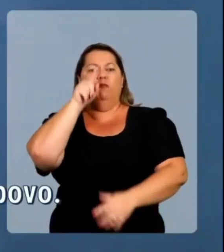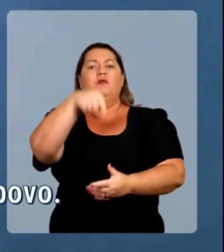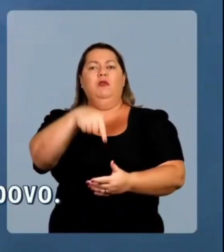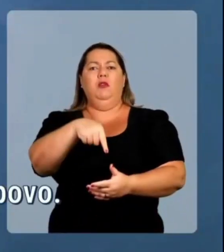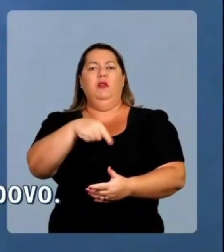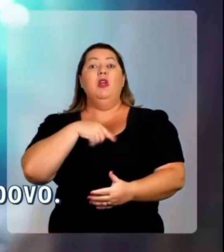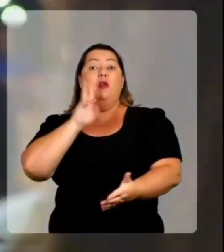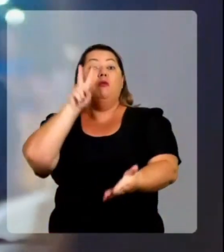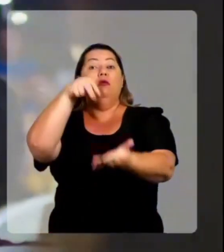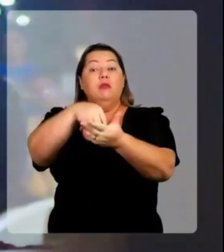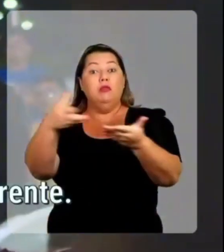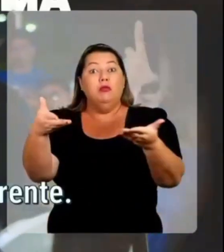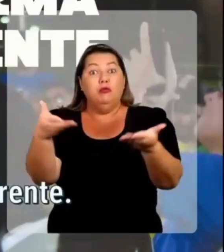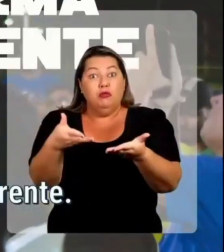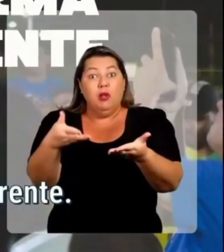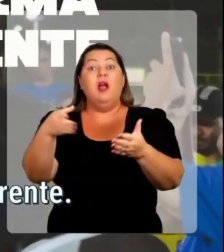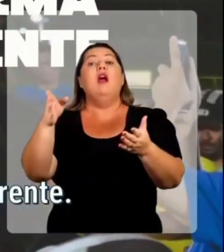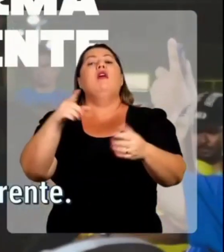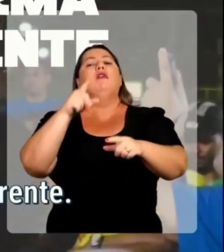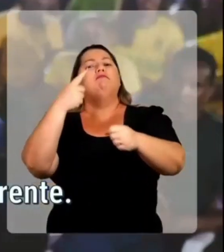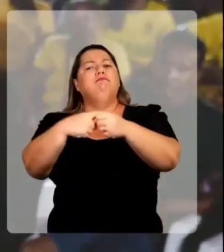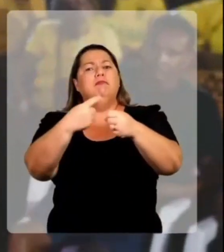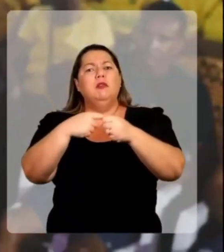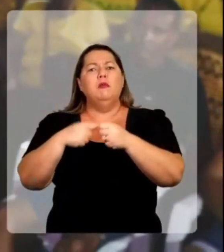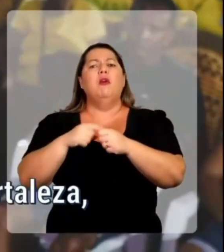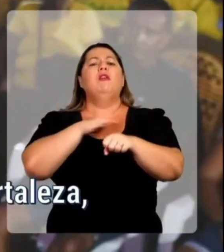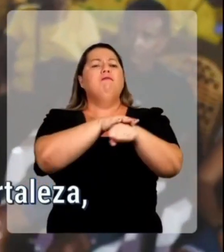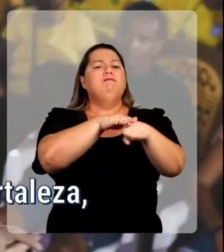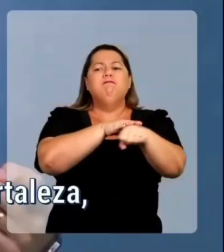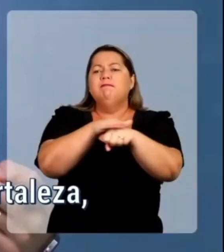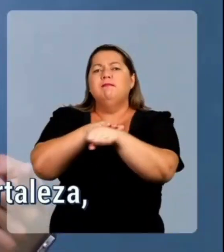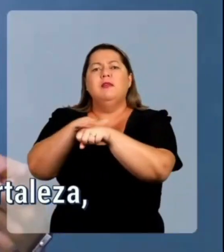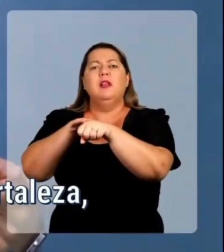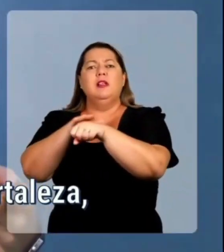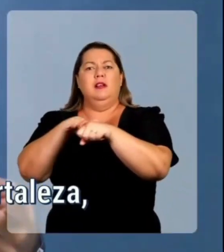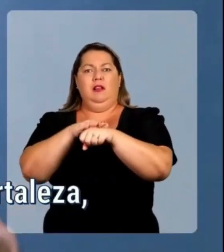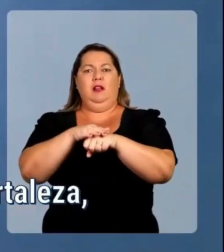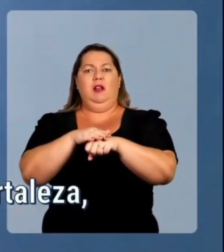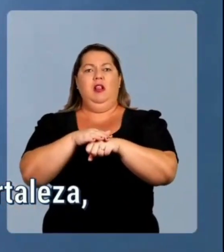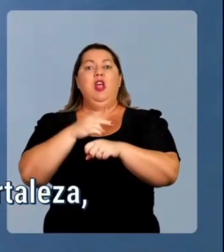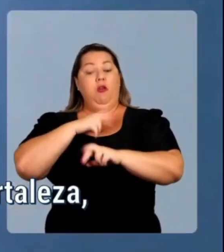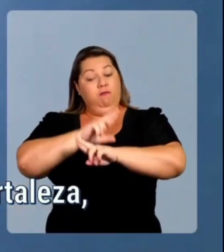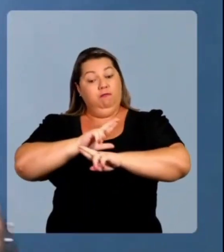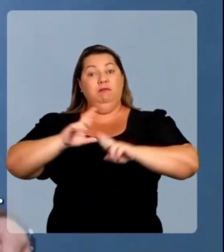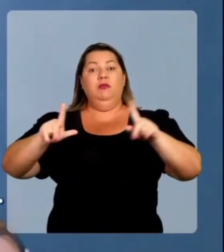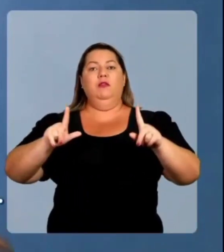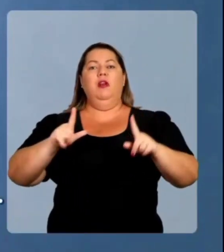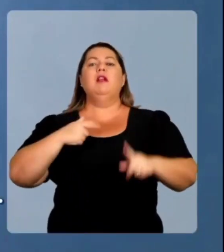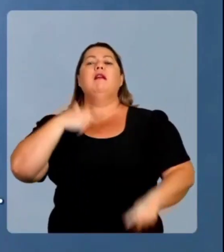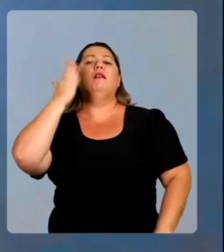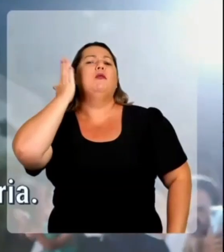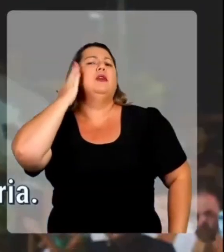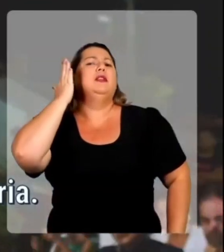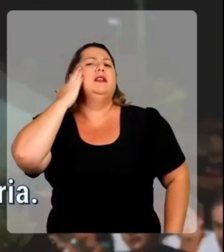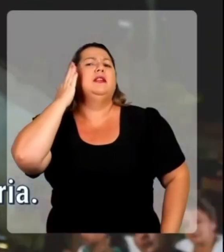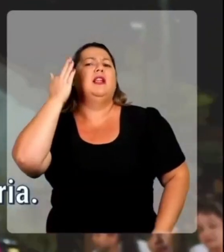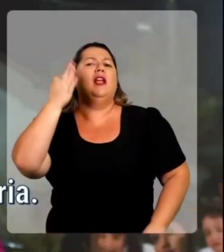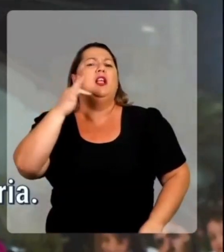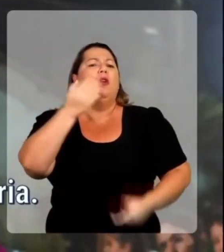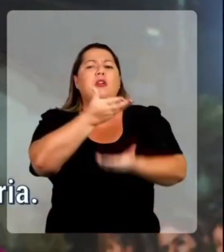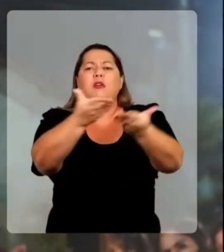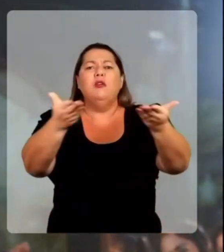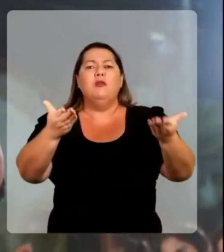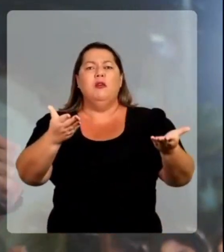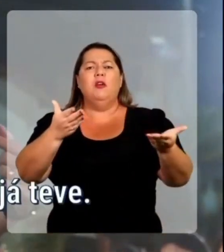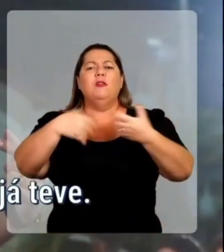eu vou chegar lá devendo ao povo. Eu já vou chegar de forma diferente. Eu entendo a dor do povo de Fortaleza, porque eu estou rodando. E vai ficar